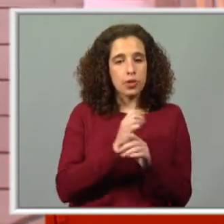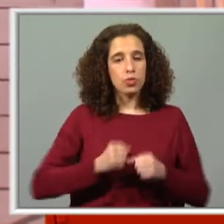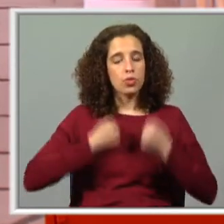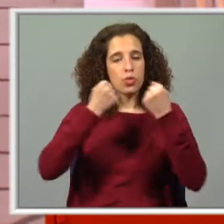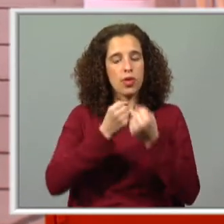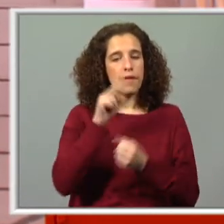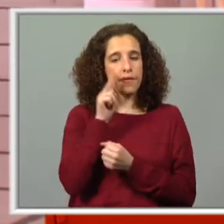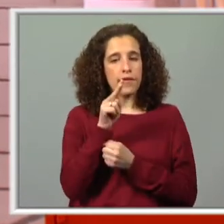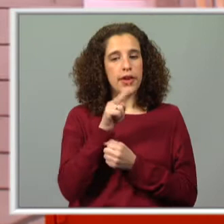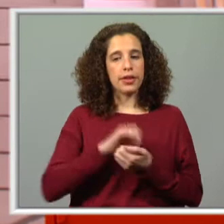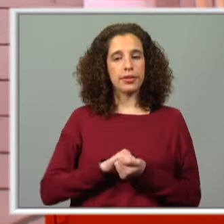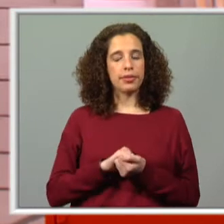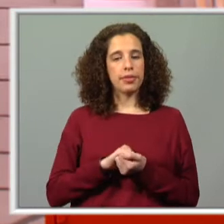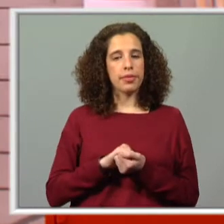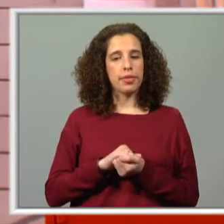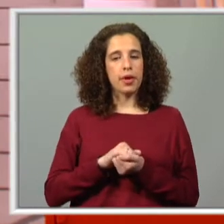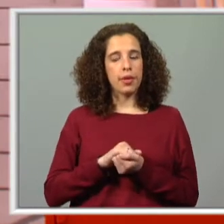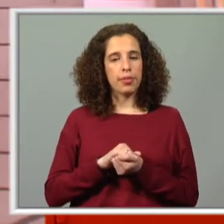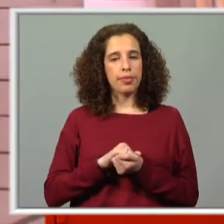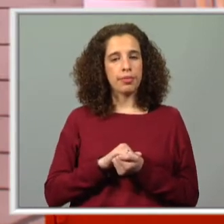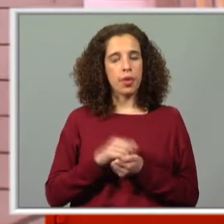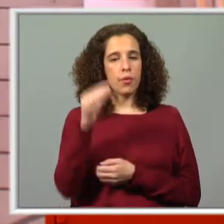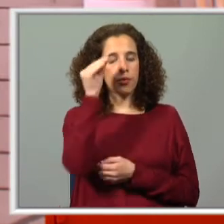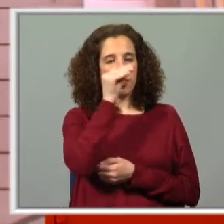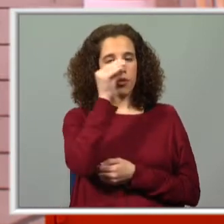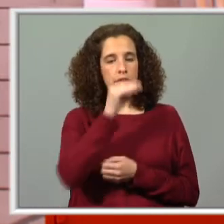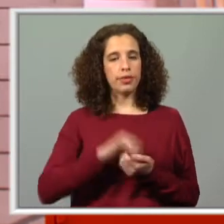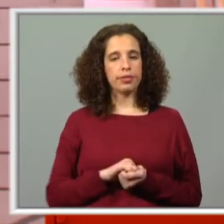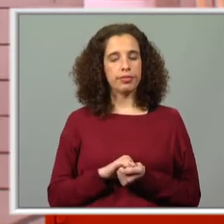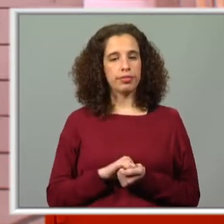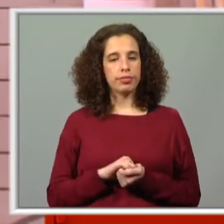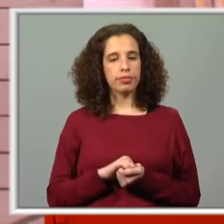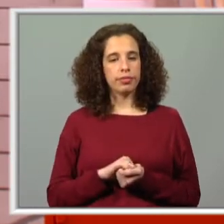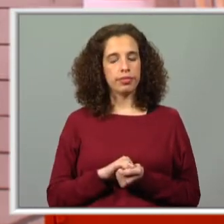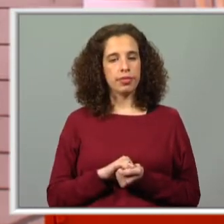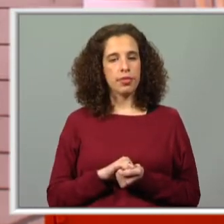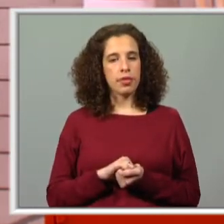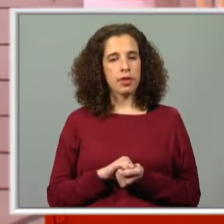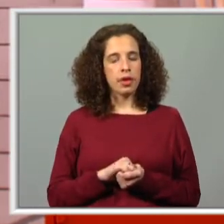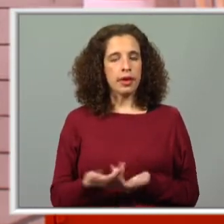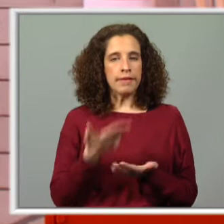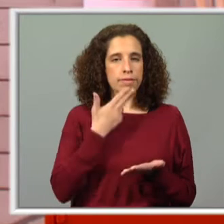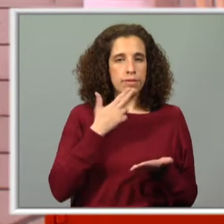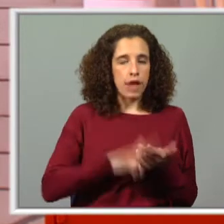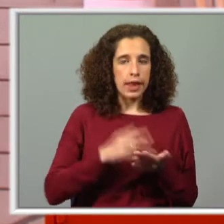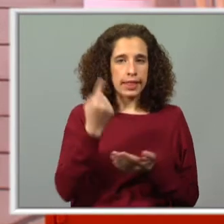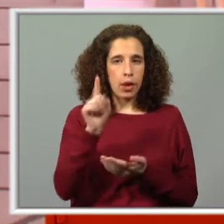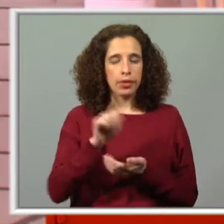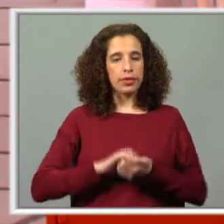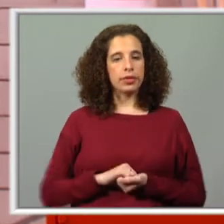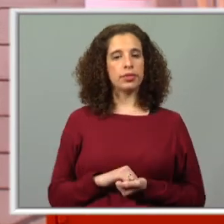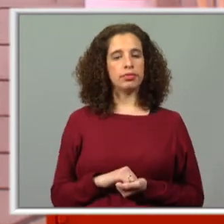identificar são aquelas que estão o quê? Falsas. Ou seja, que não são verdadeiras.